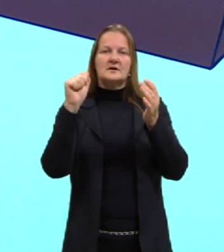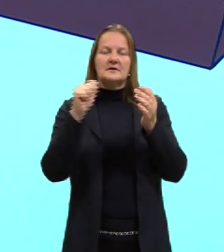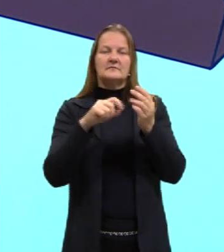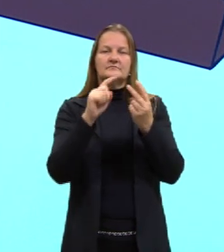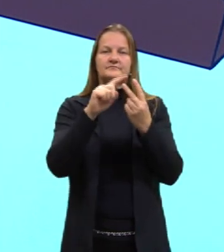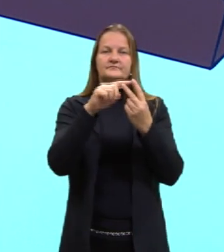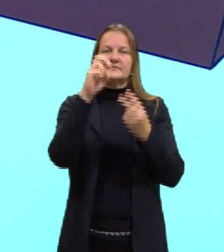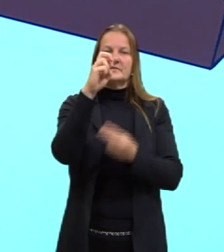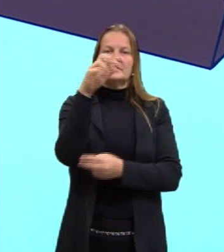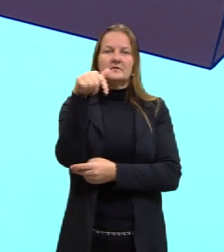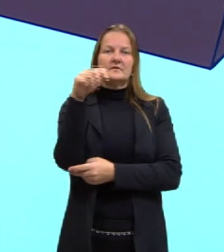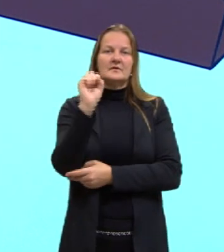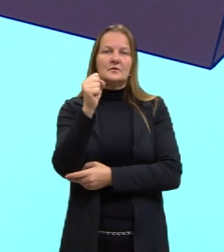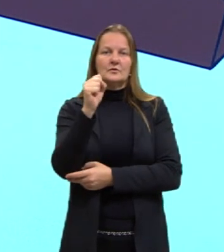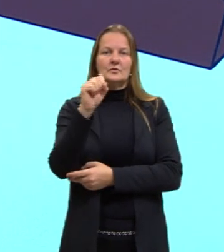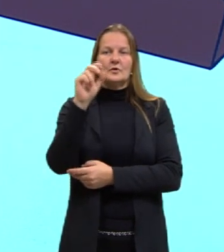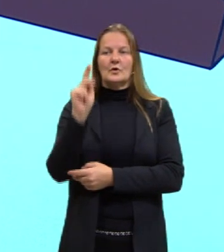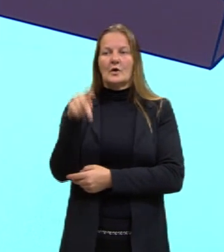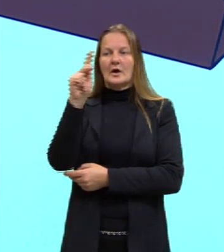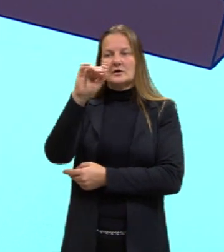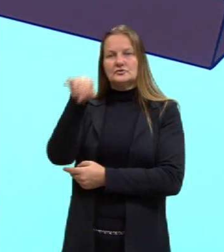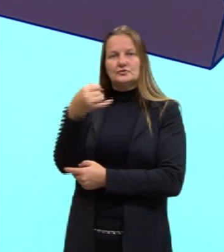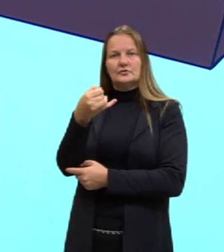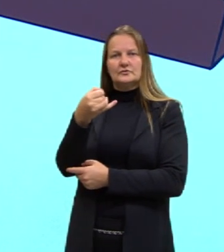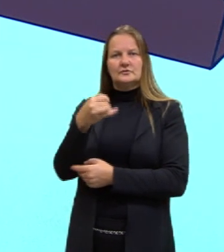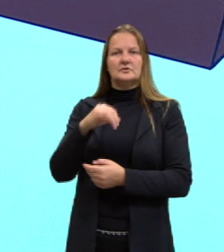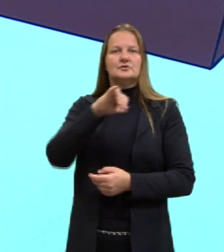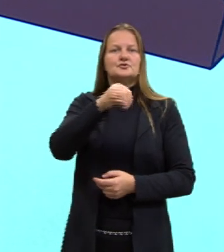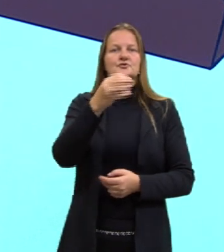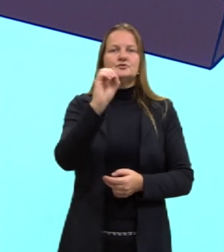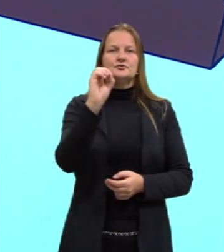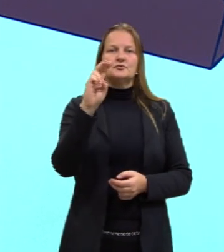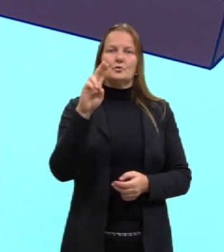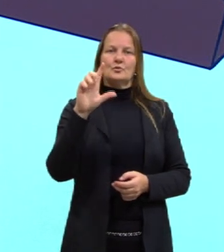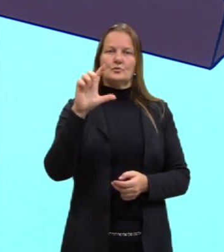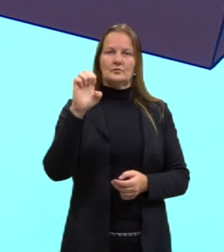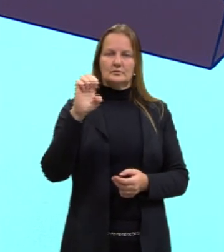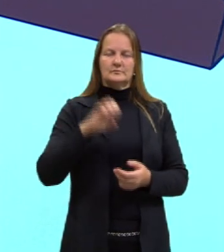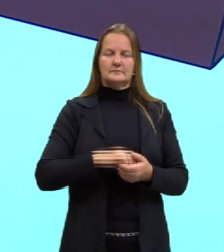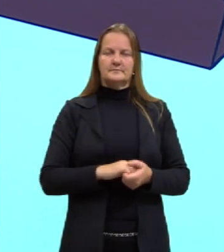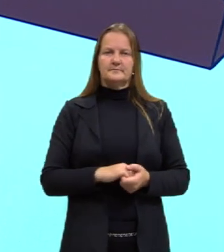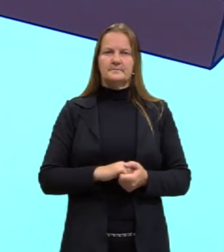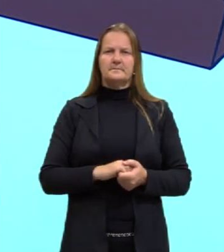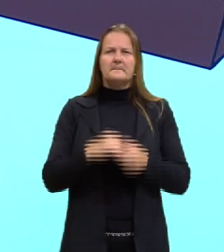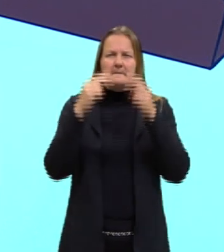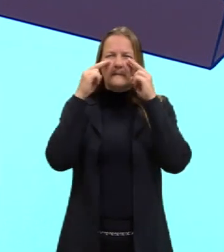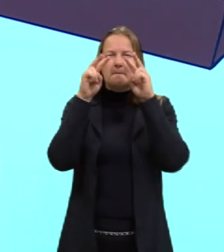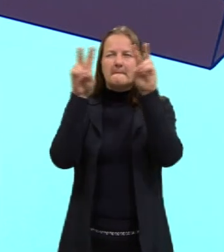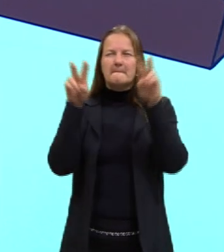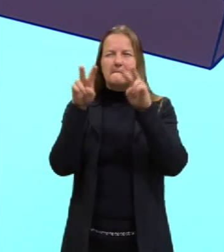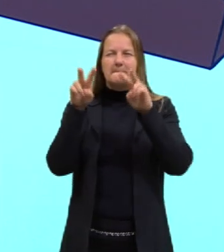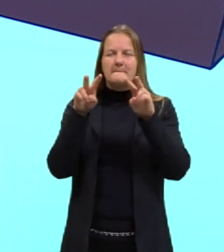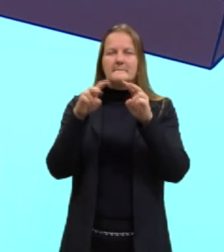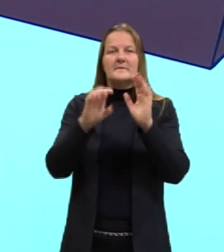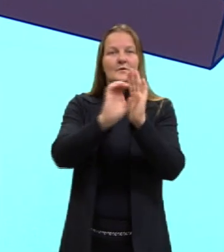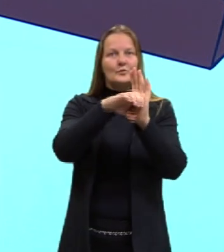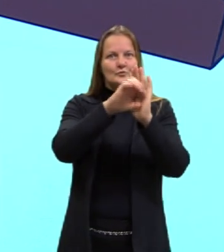quiloj. Esse j é joules. Então, aqui a gente está vendo o conceito de